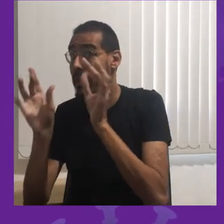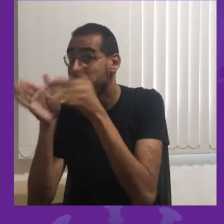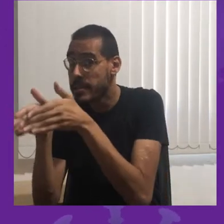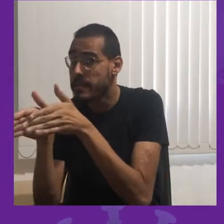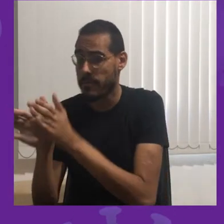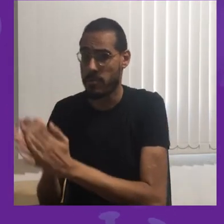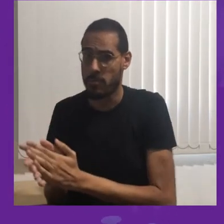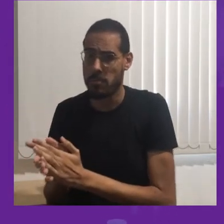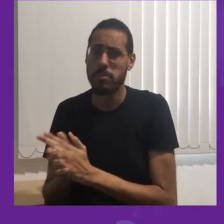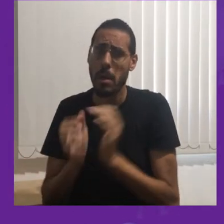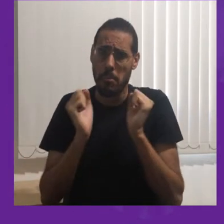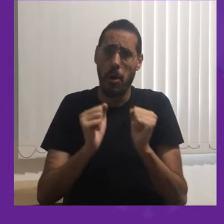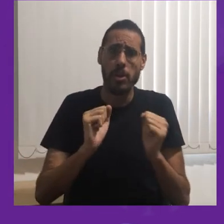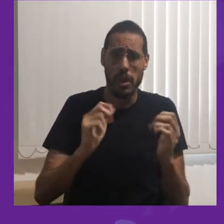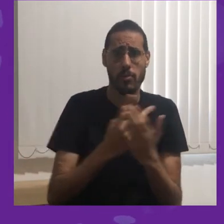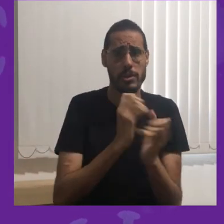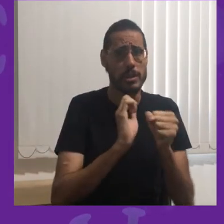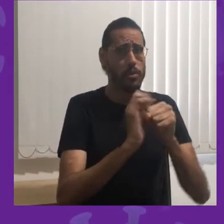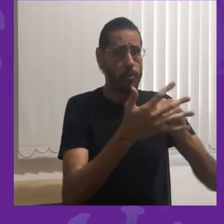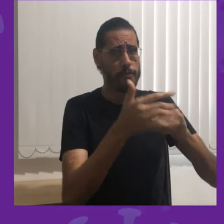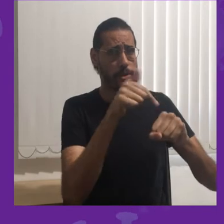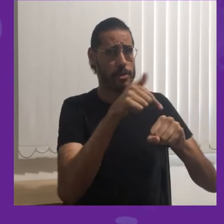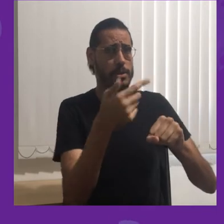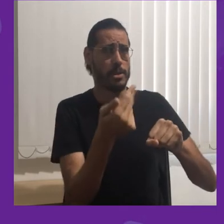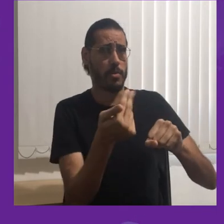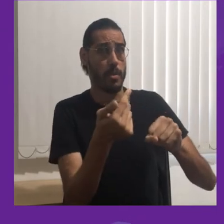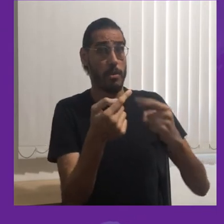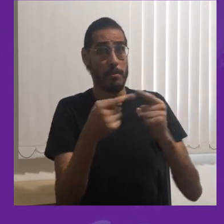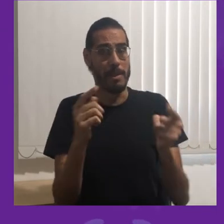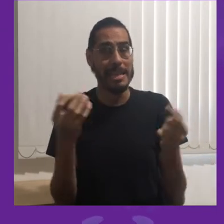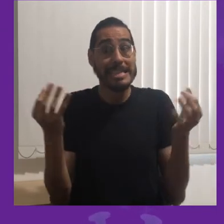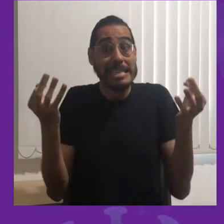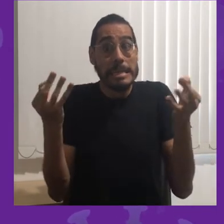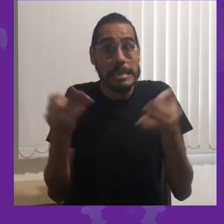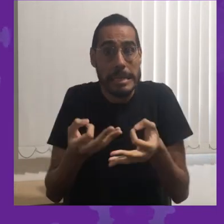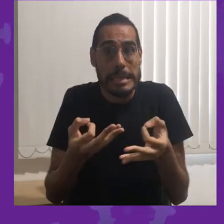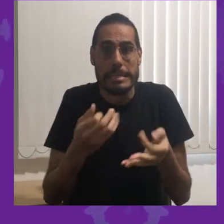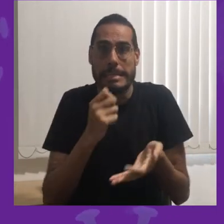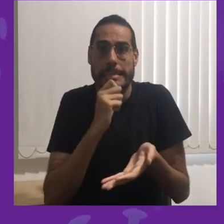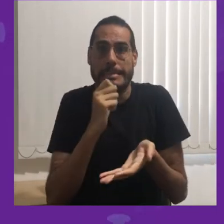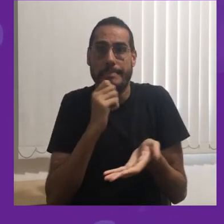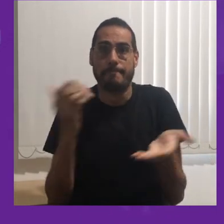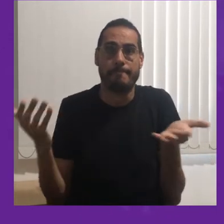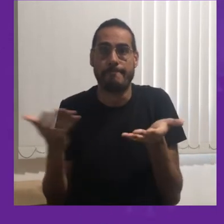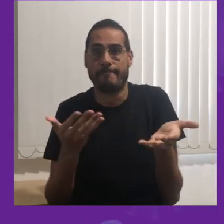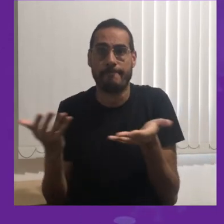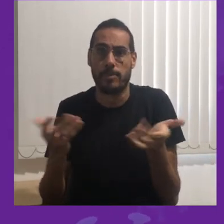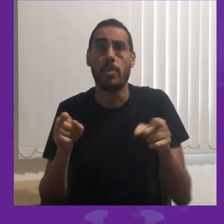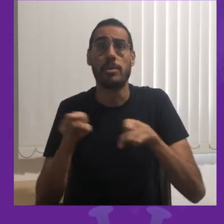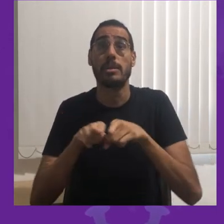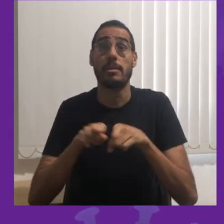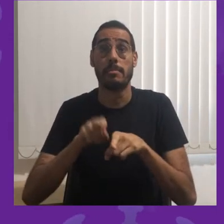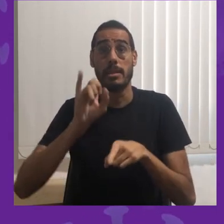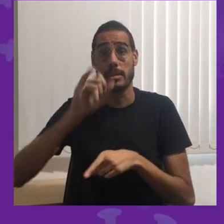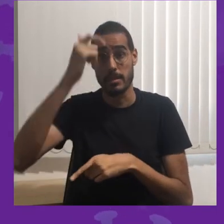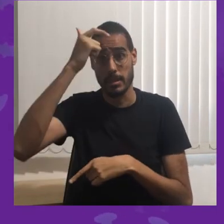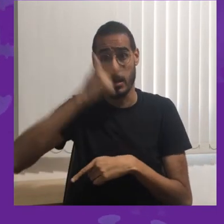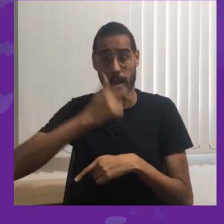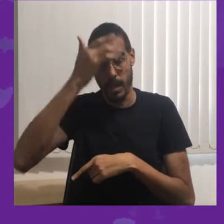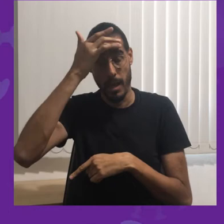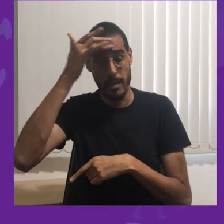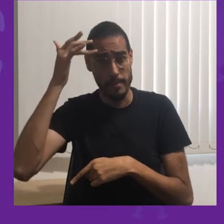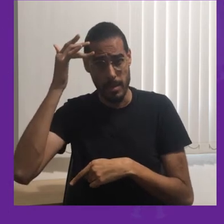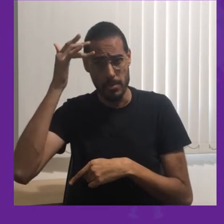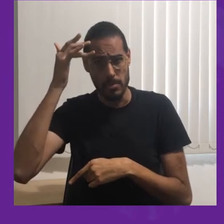É possível que isso aconteça também com o Covid, mas nós ainda não temos certeza disso e também se a pessoa